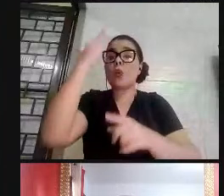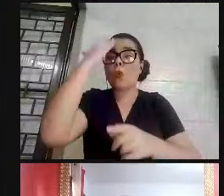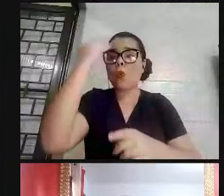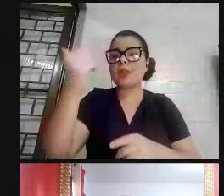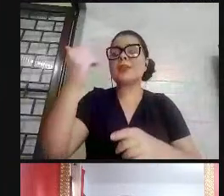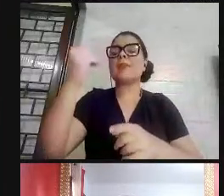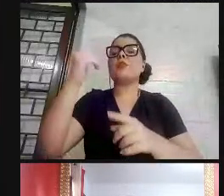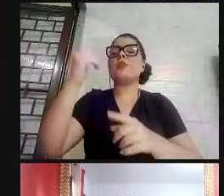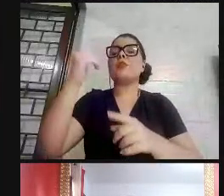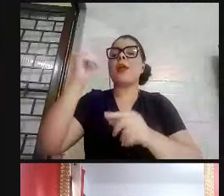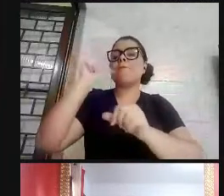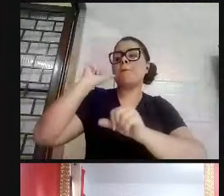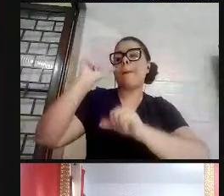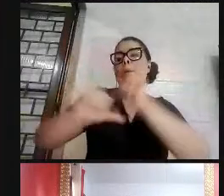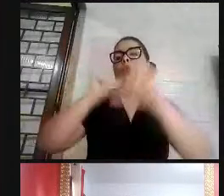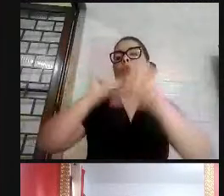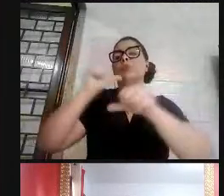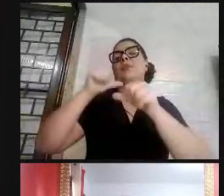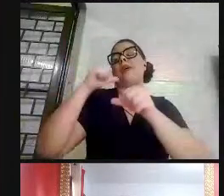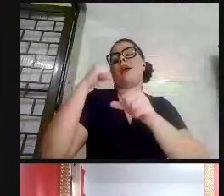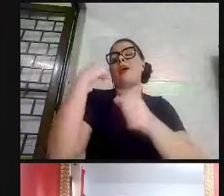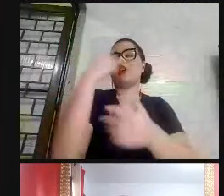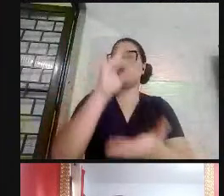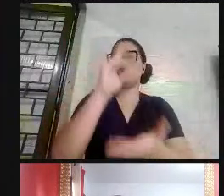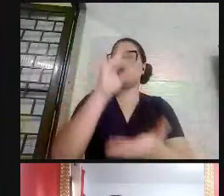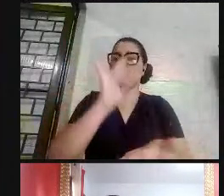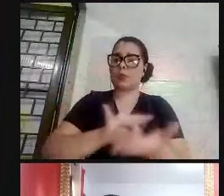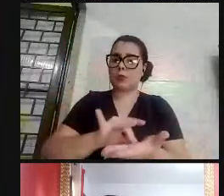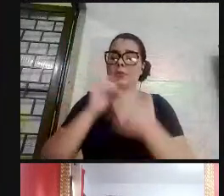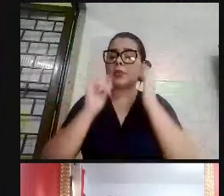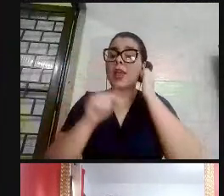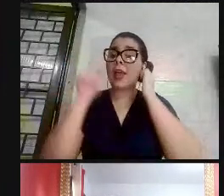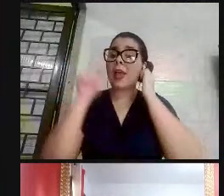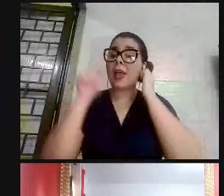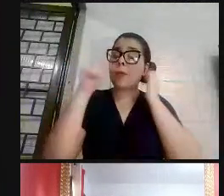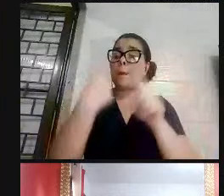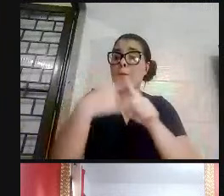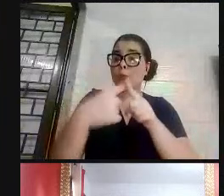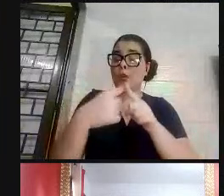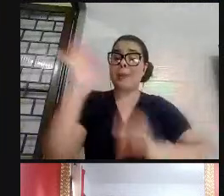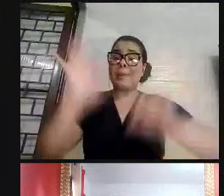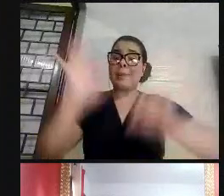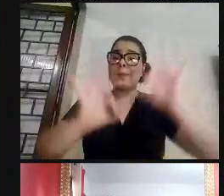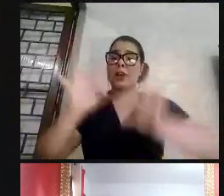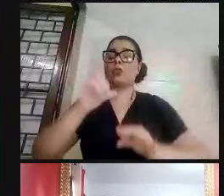e o preparatório tinha, ele tinha não, tem essa proposta.